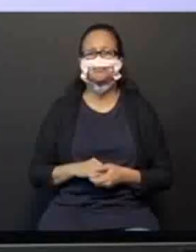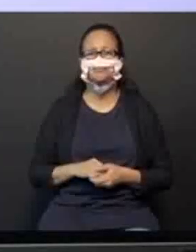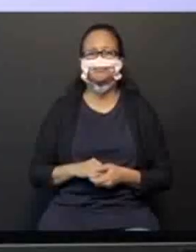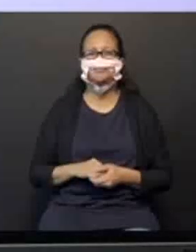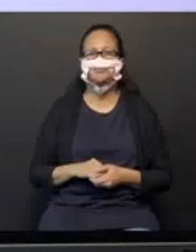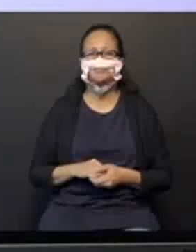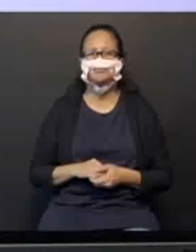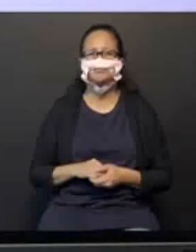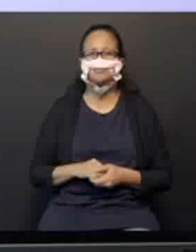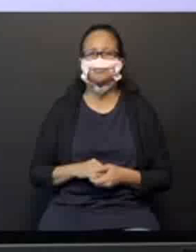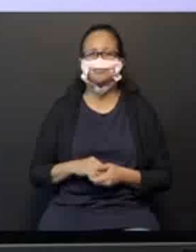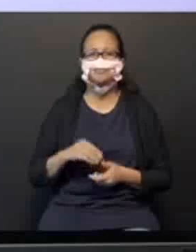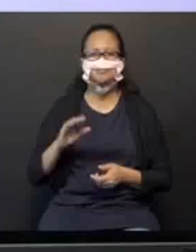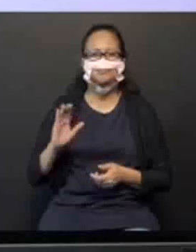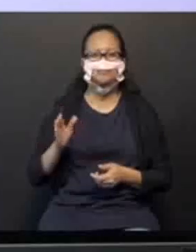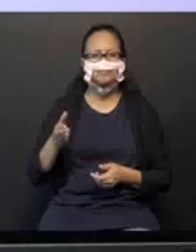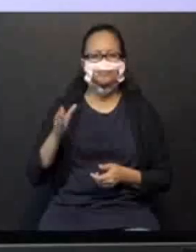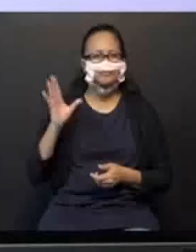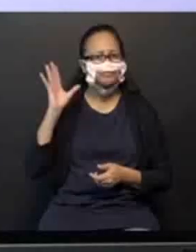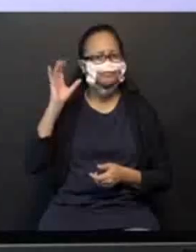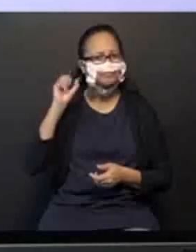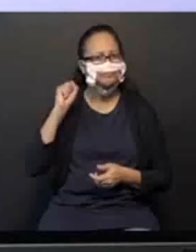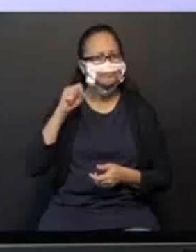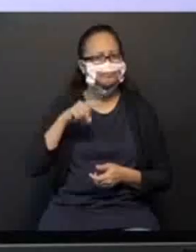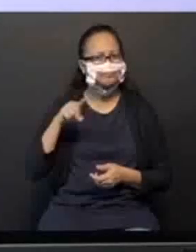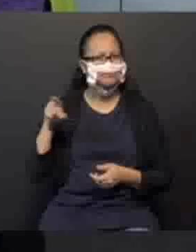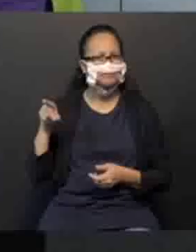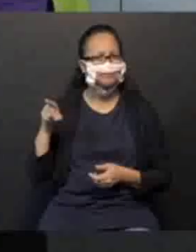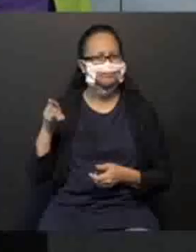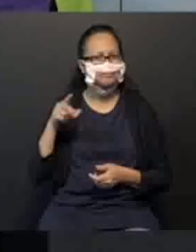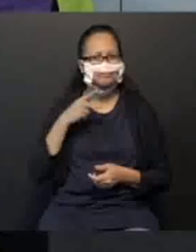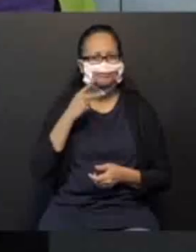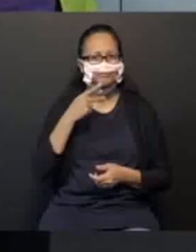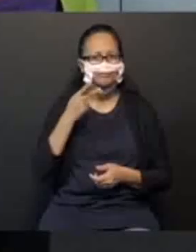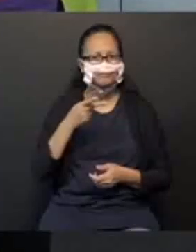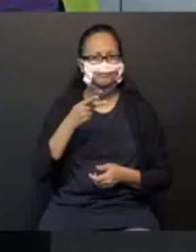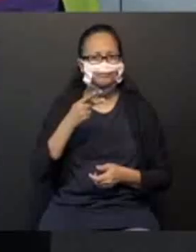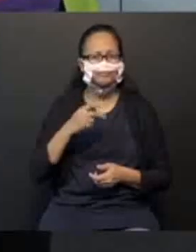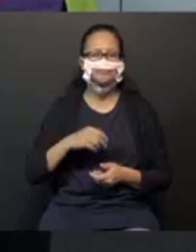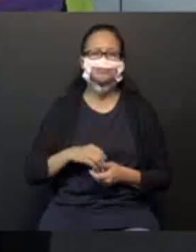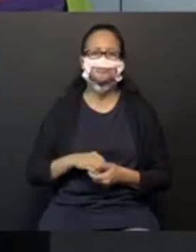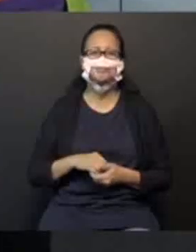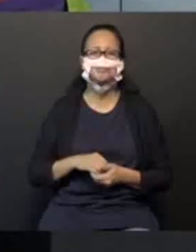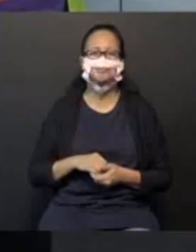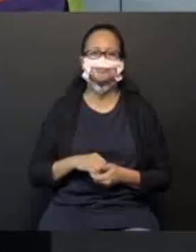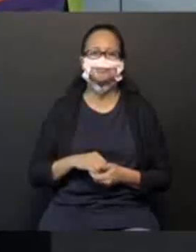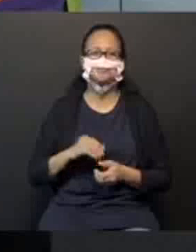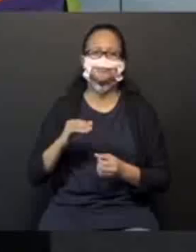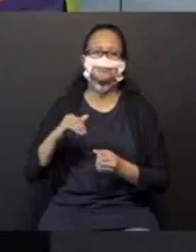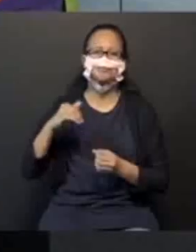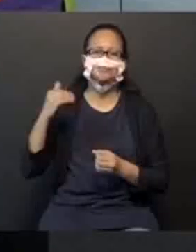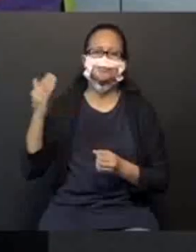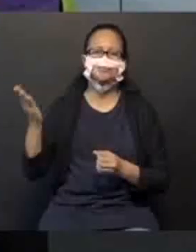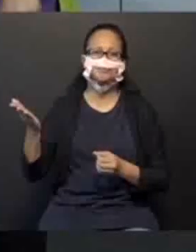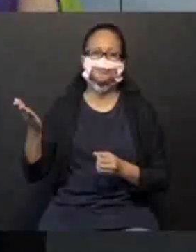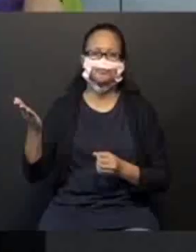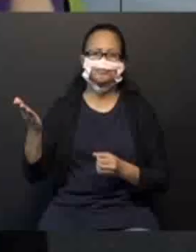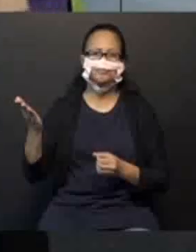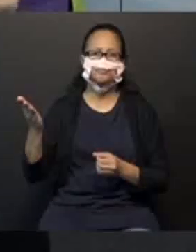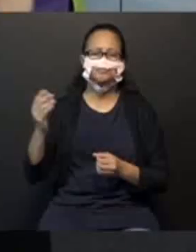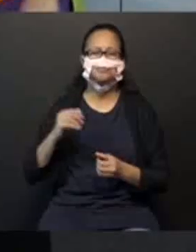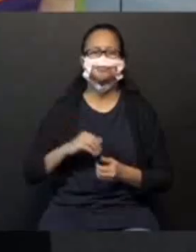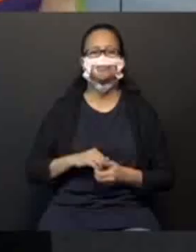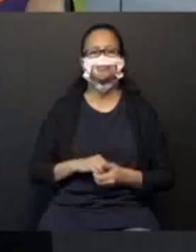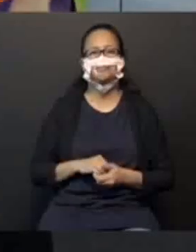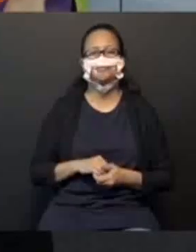Eu já escutei alguém aí da sala falando, hein? Vamos ver se está correto. Do lado de fora.